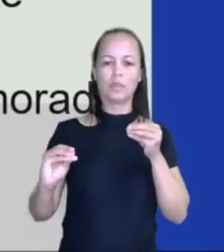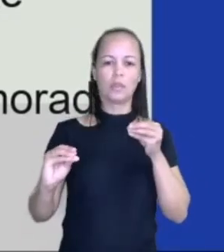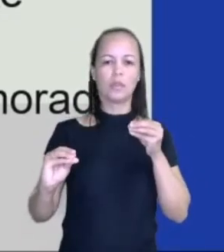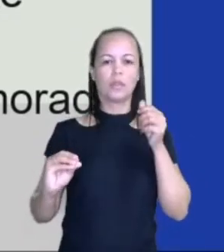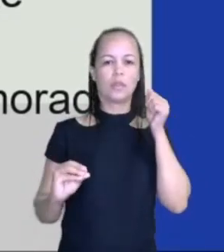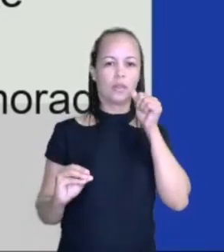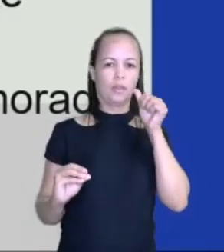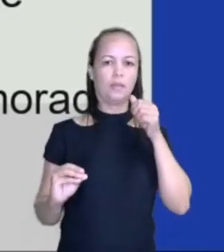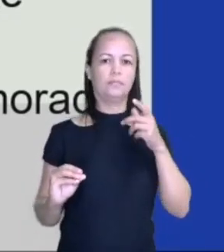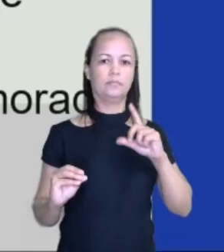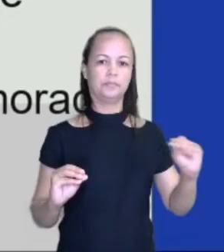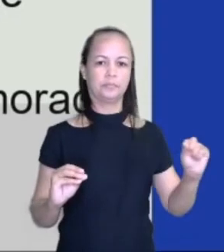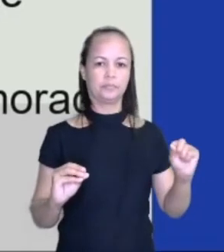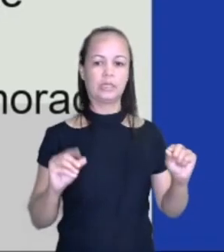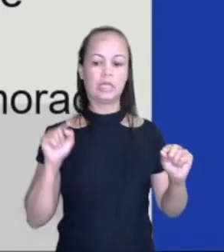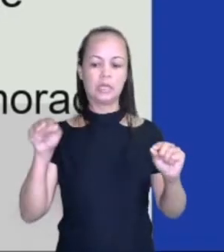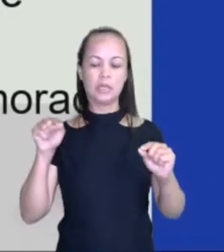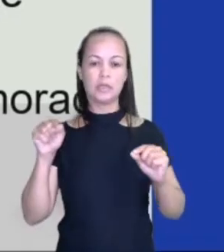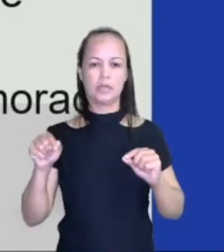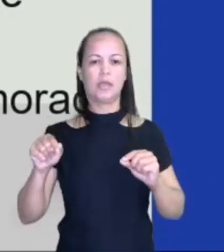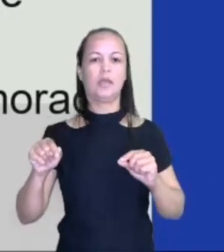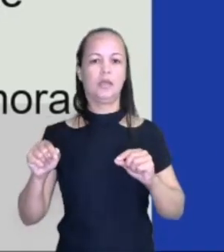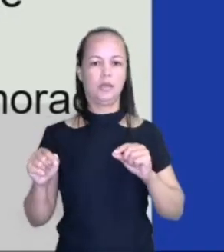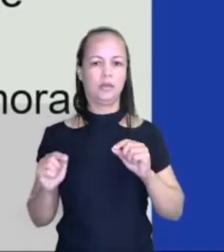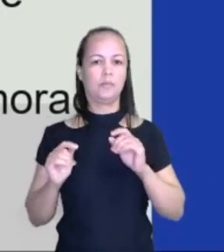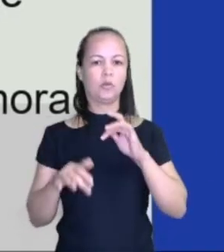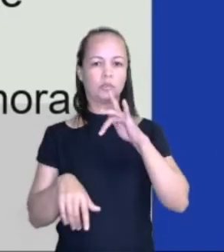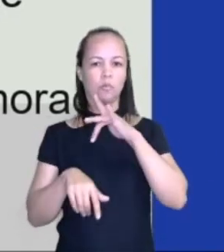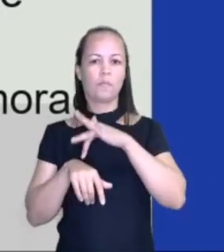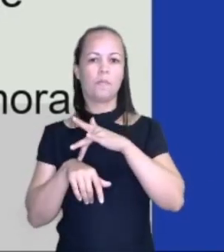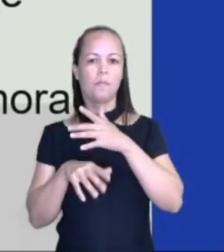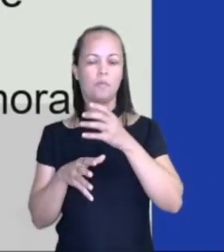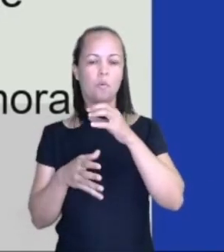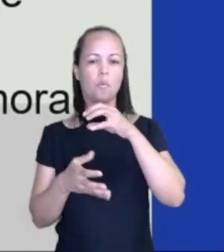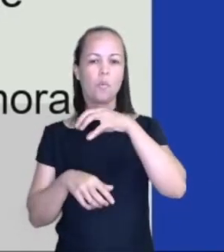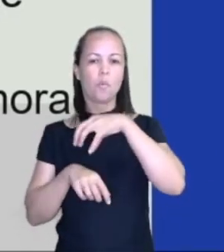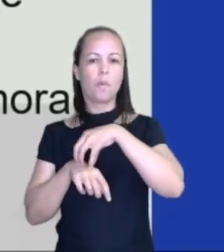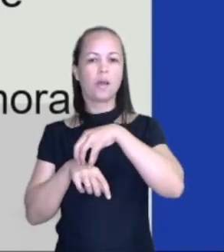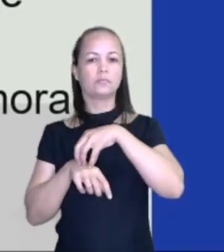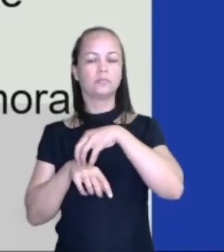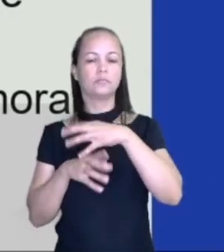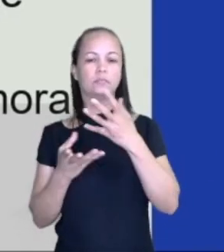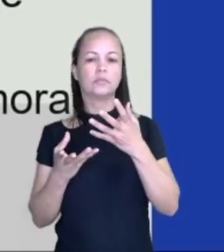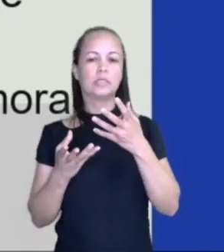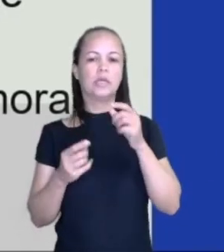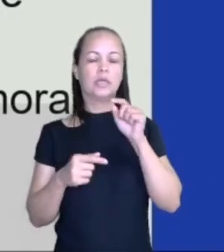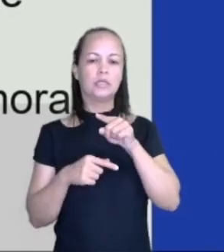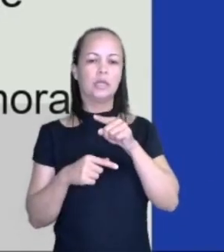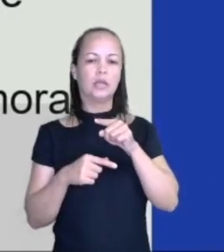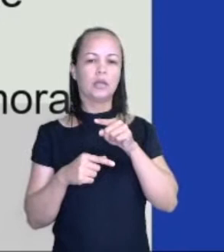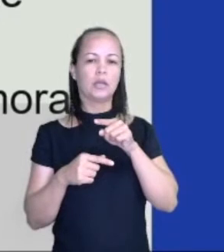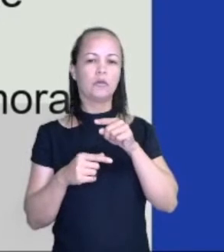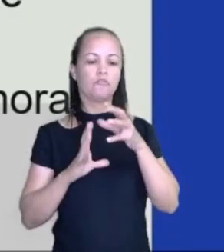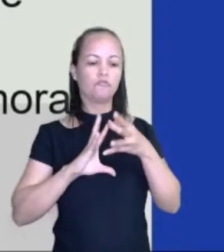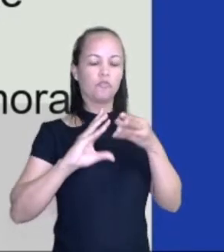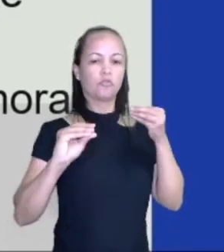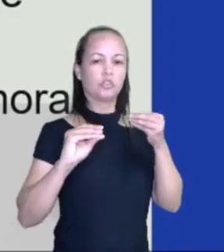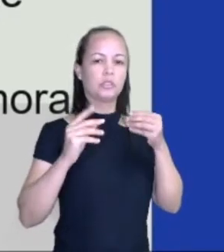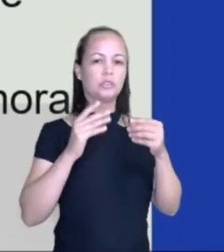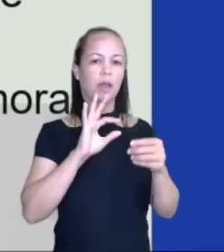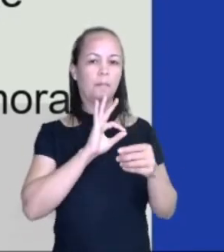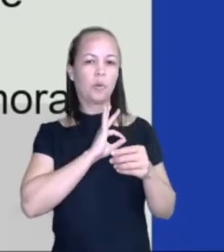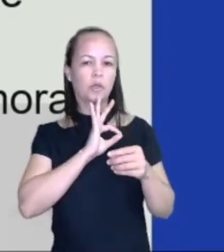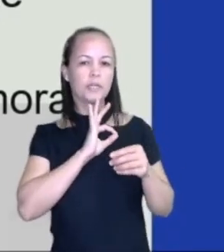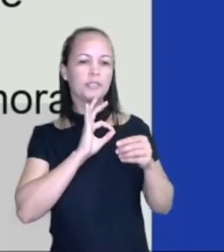conflito. Ele precisa fugir da polícia e começa a investigar o desaparecimento por conta própria,